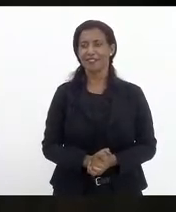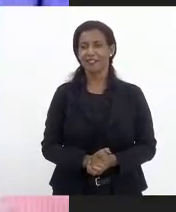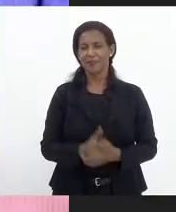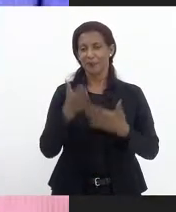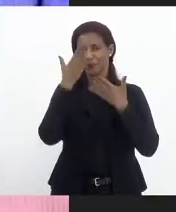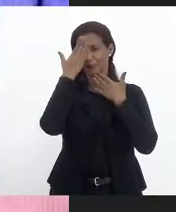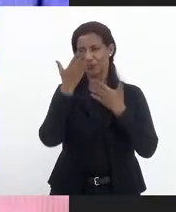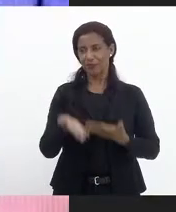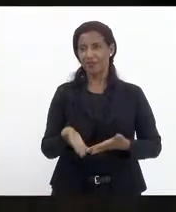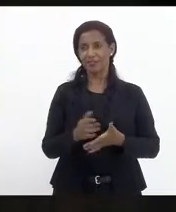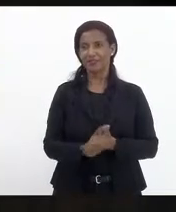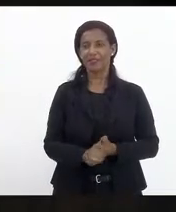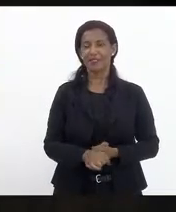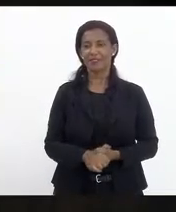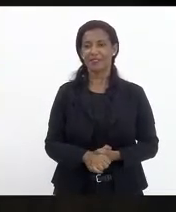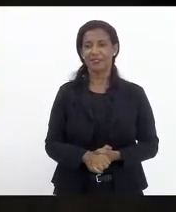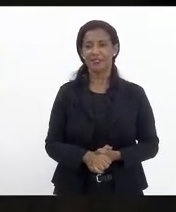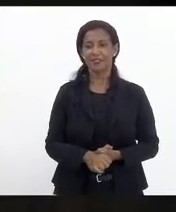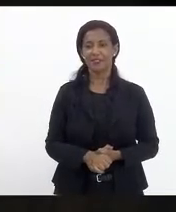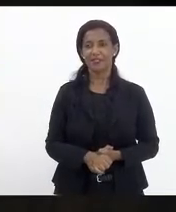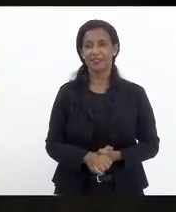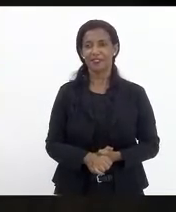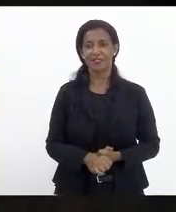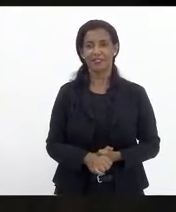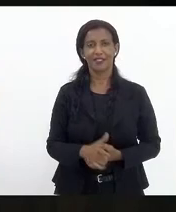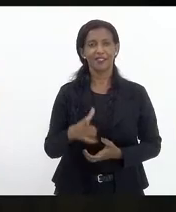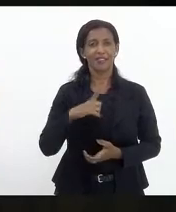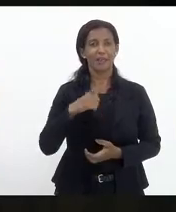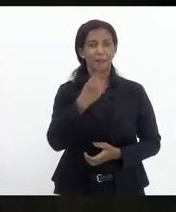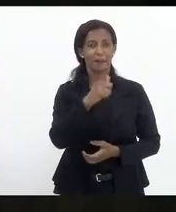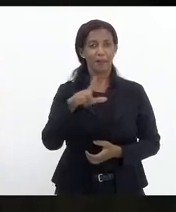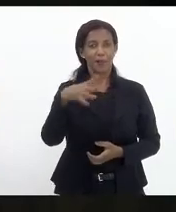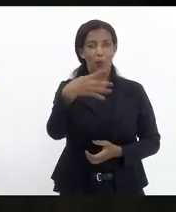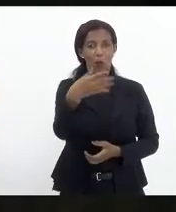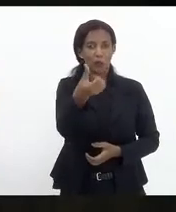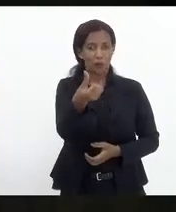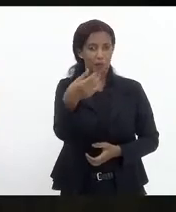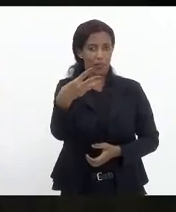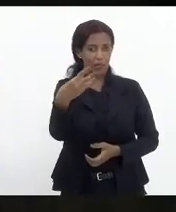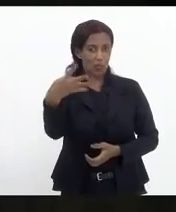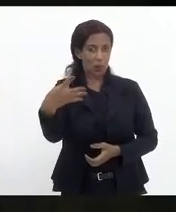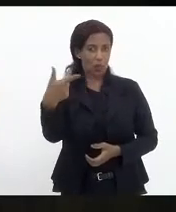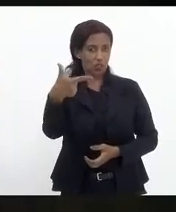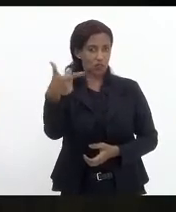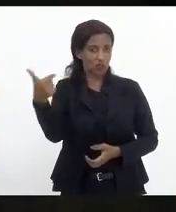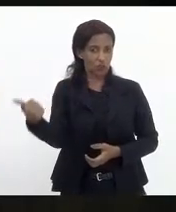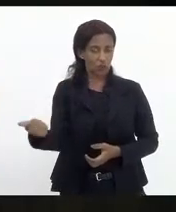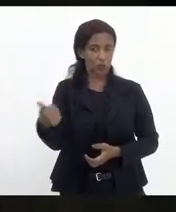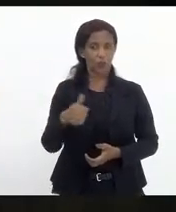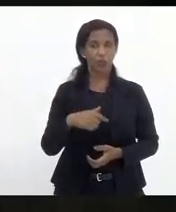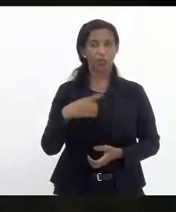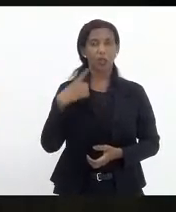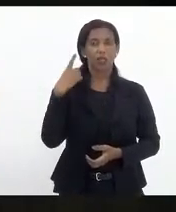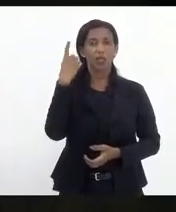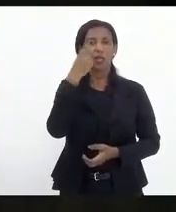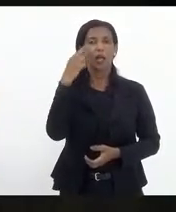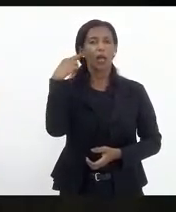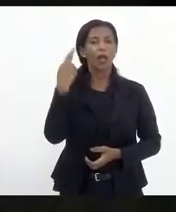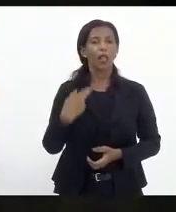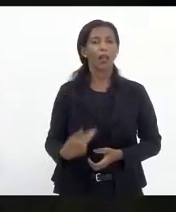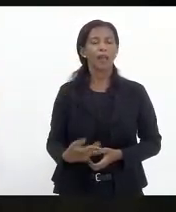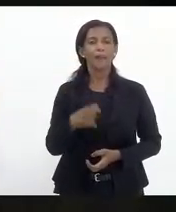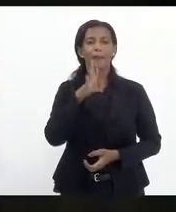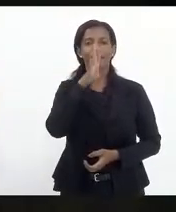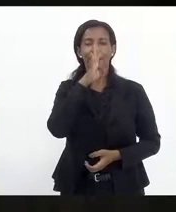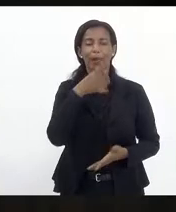Obrigada Há sobre a mesa requerimento requer a inclusão na ordem do dito projeto de lei 4634 de 21 Deputada Renata Souza Os senhores que aprovam